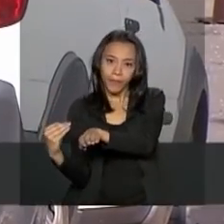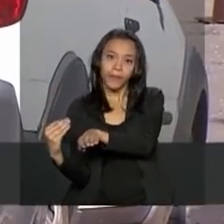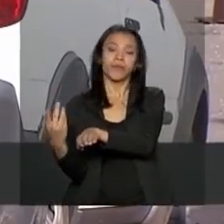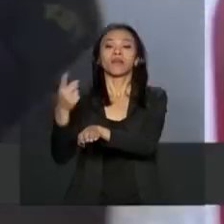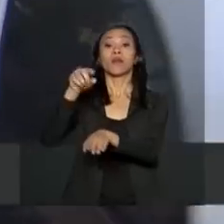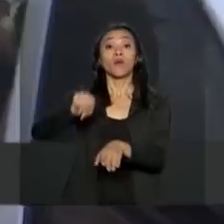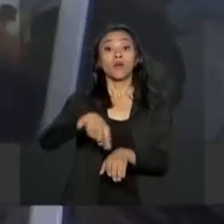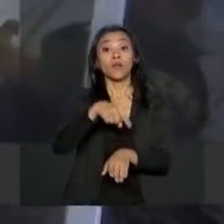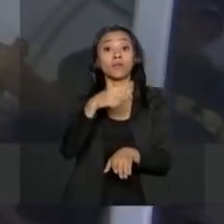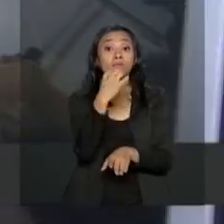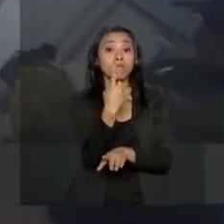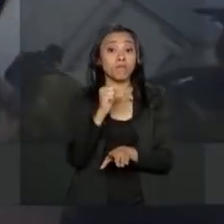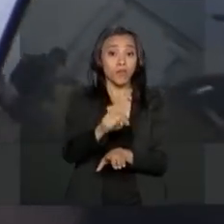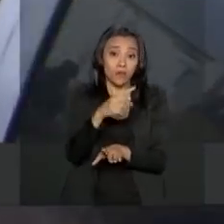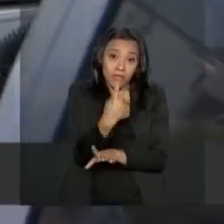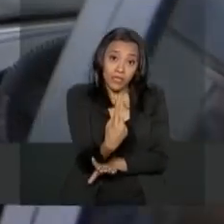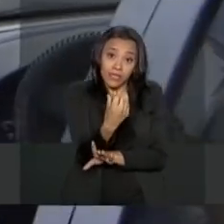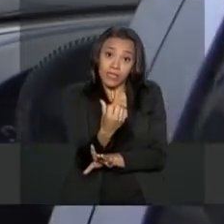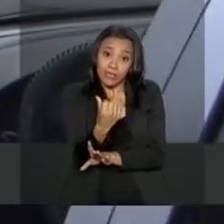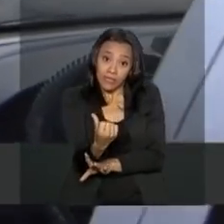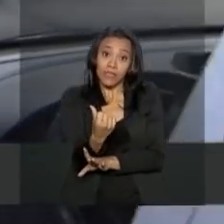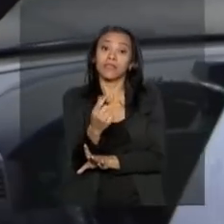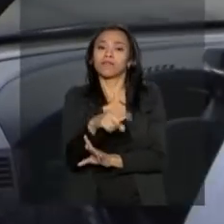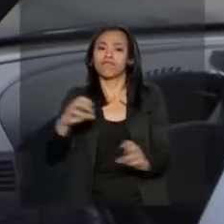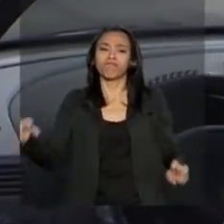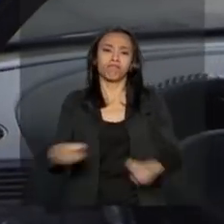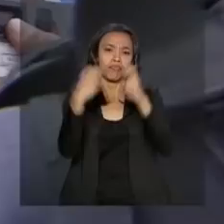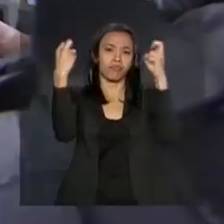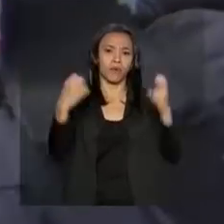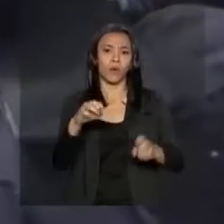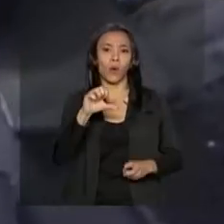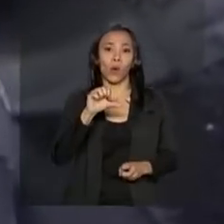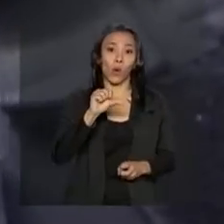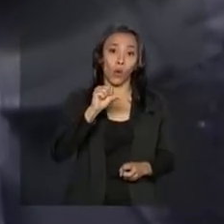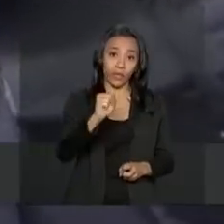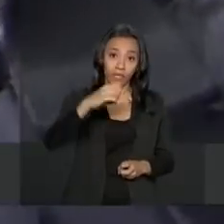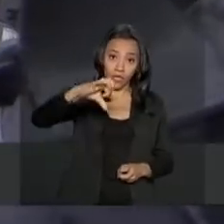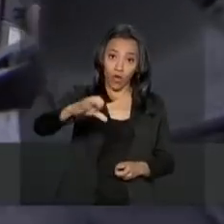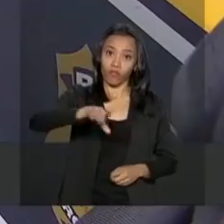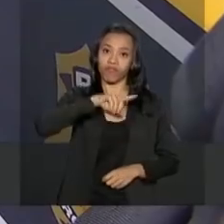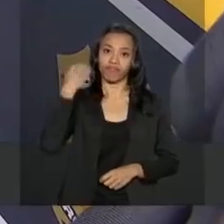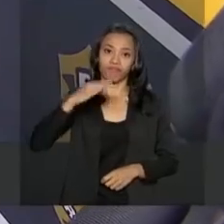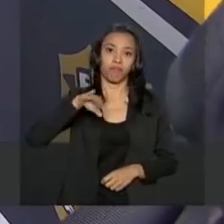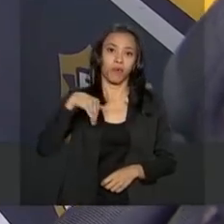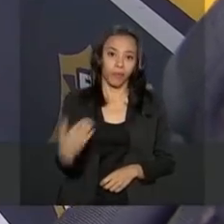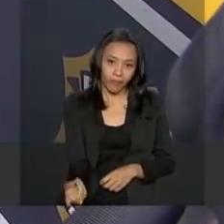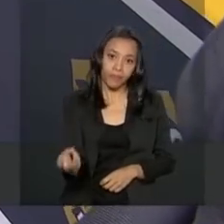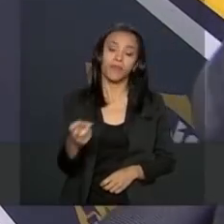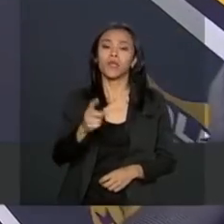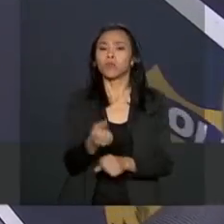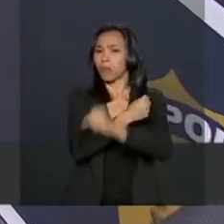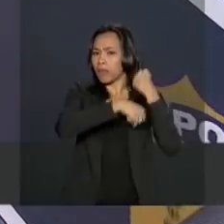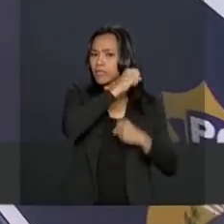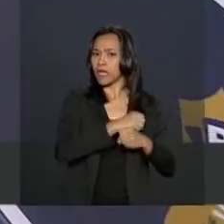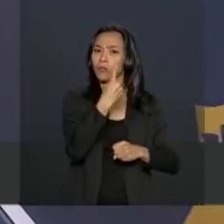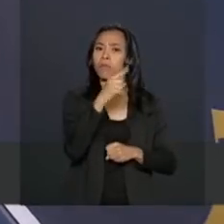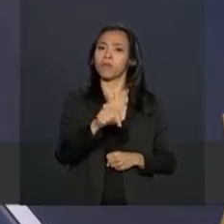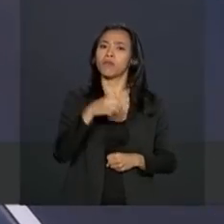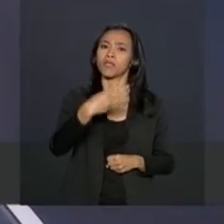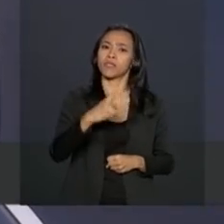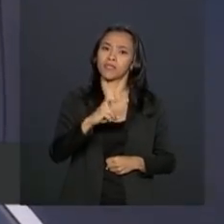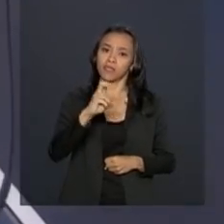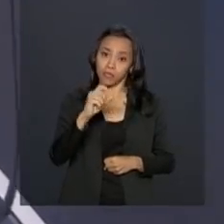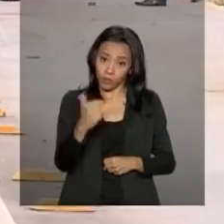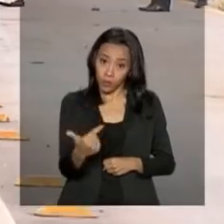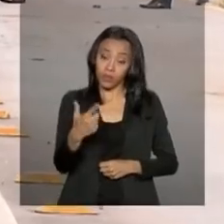1.166 acidentes com 89 mortes. No ano passado, foram 1.352 acidentes com